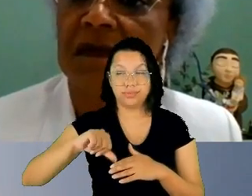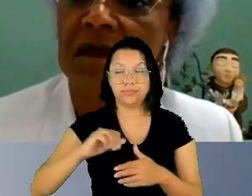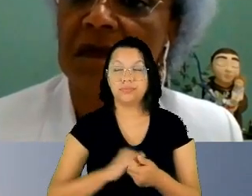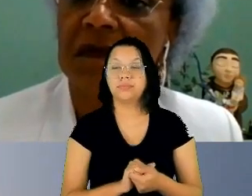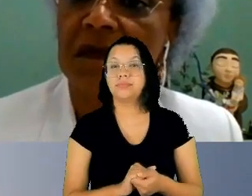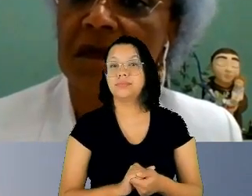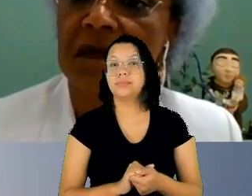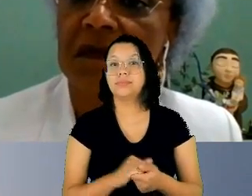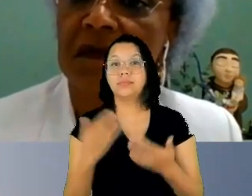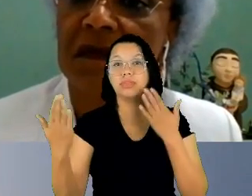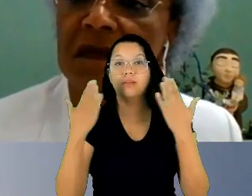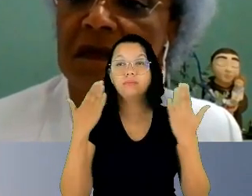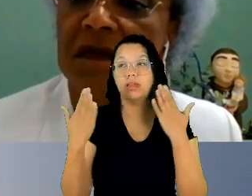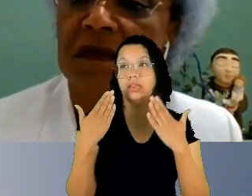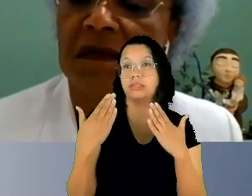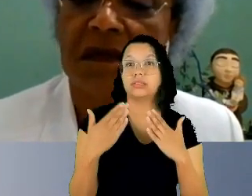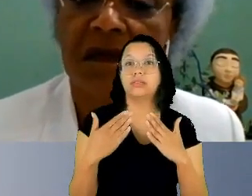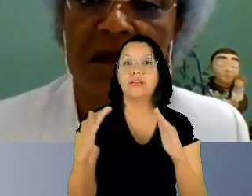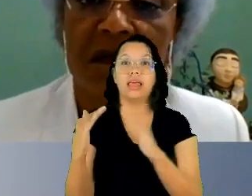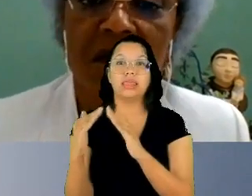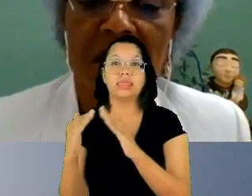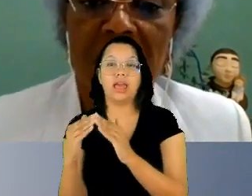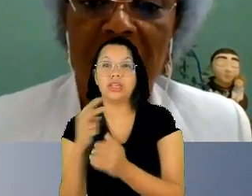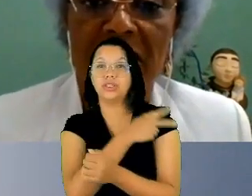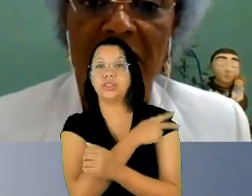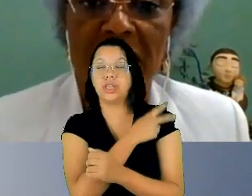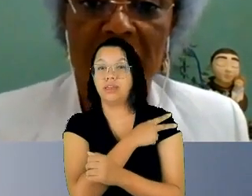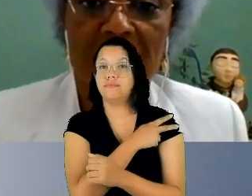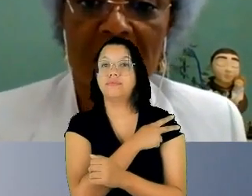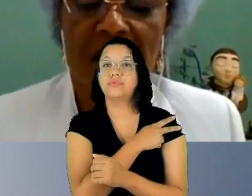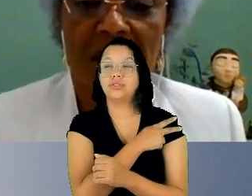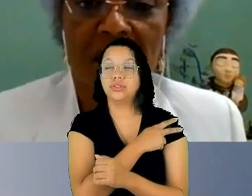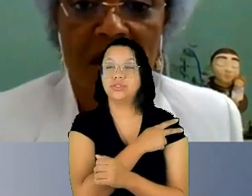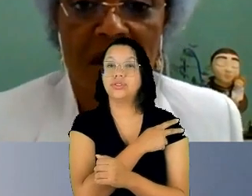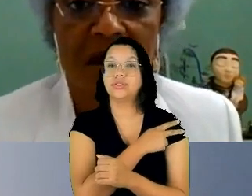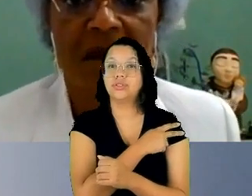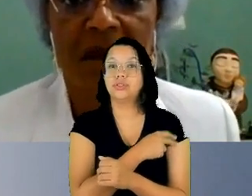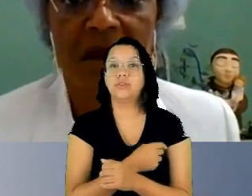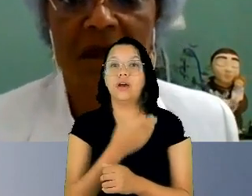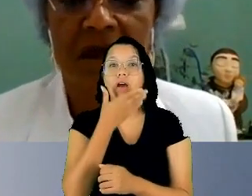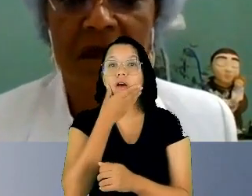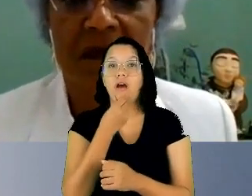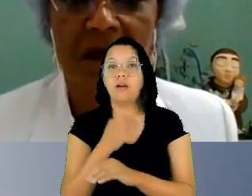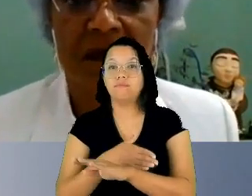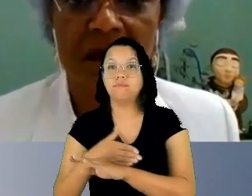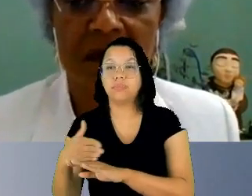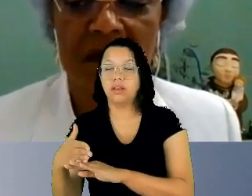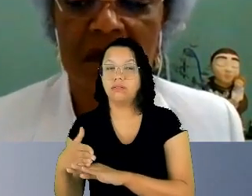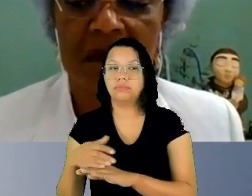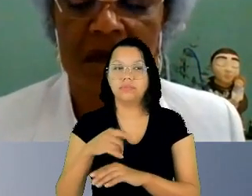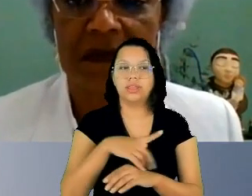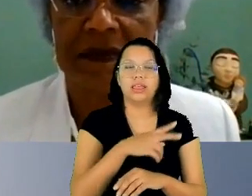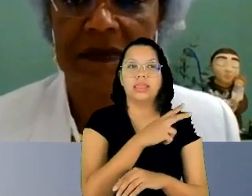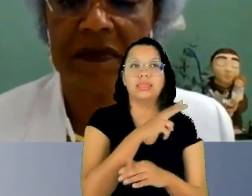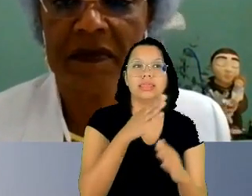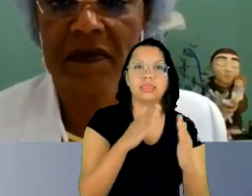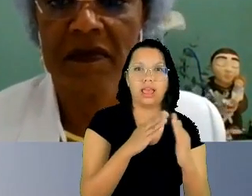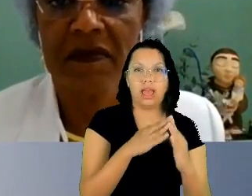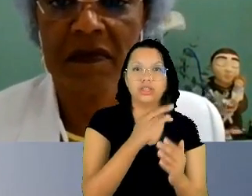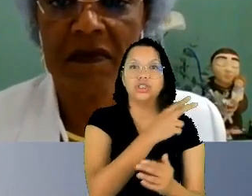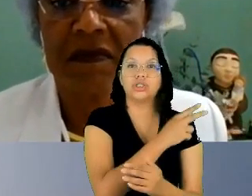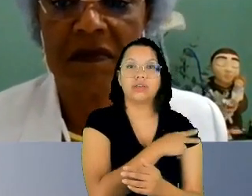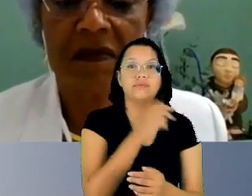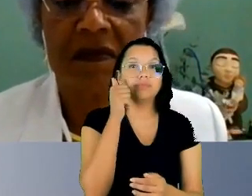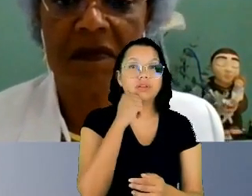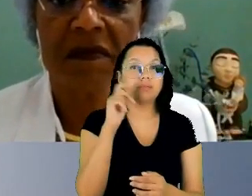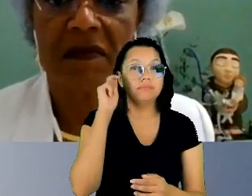por homens brancos e lares chefiados por mulheres negras essa distância aumenta ainda mais aqui entre as famílias chefiadas